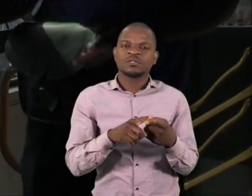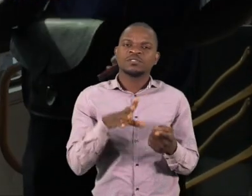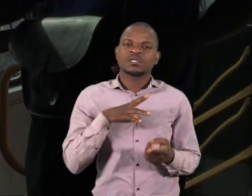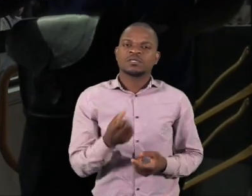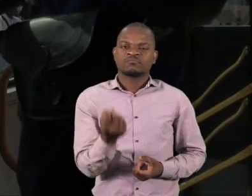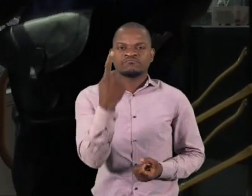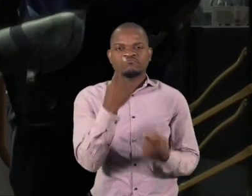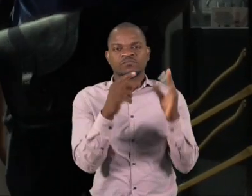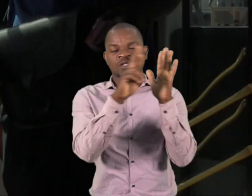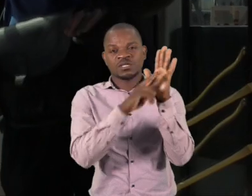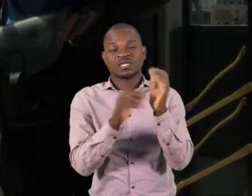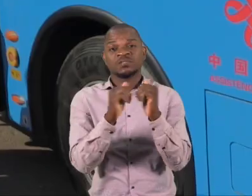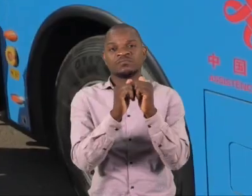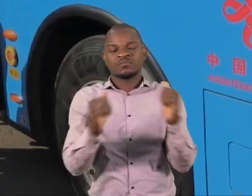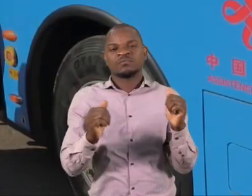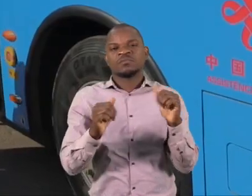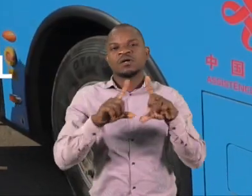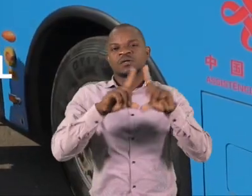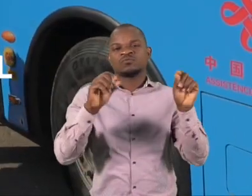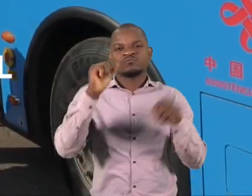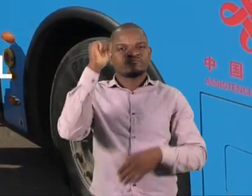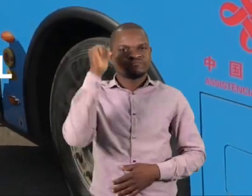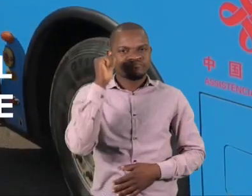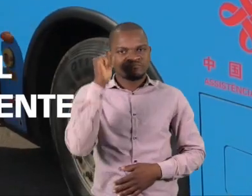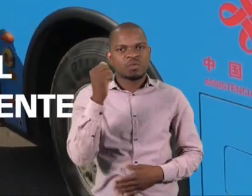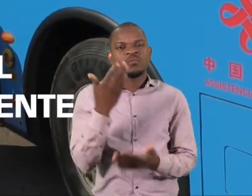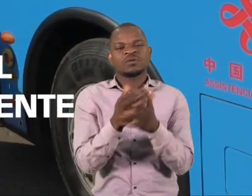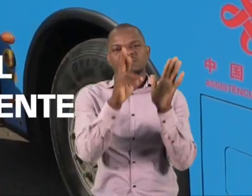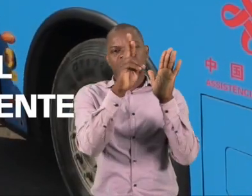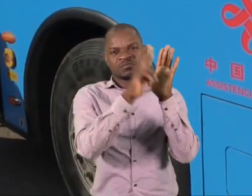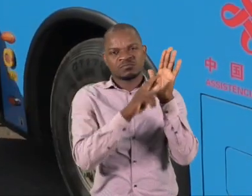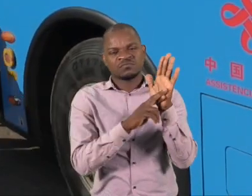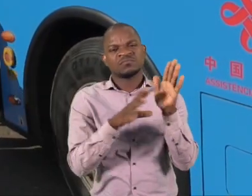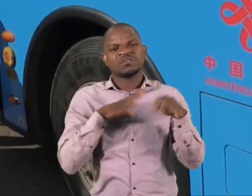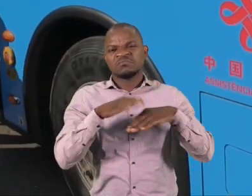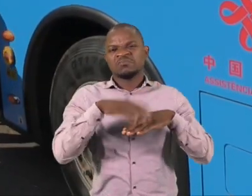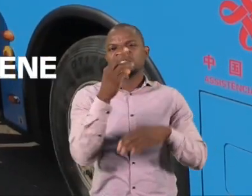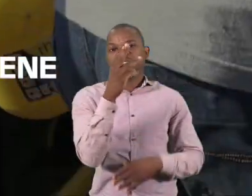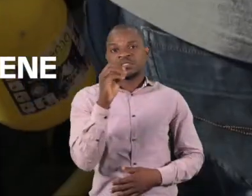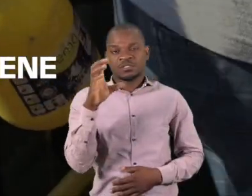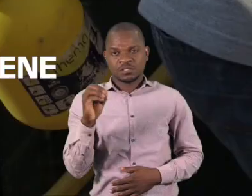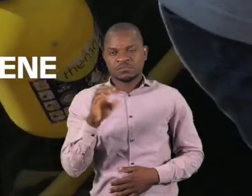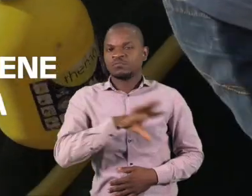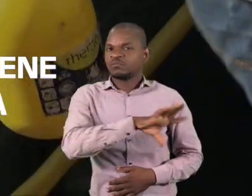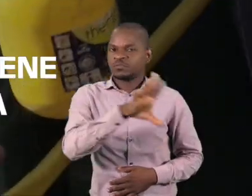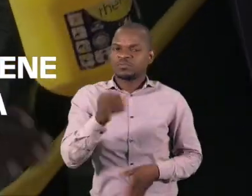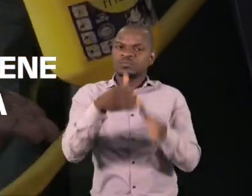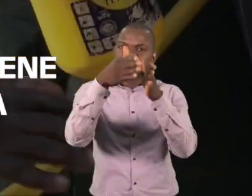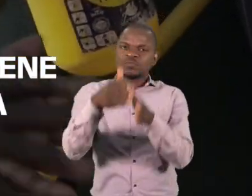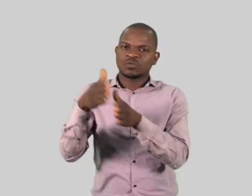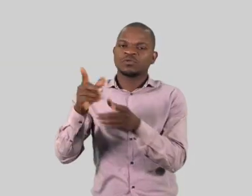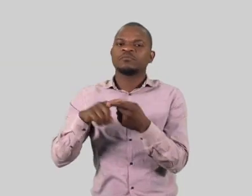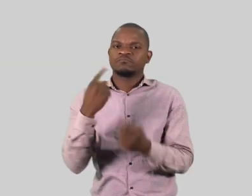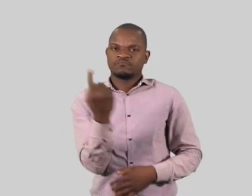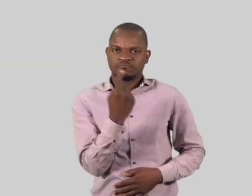transporte público de passageiros. Como medida geral, todos devem ter presentes regras básicas de higiene pessoal e coletiva, que